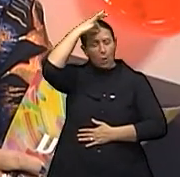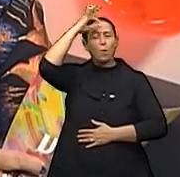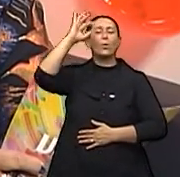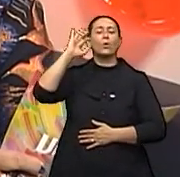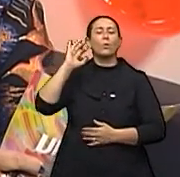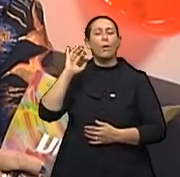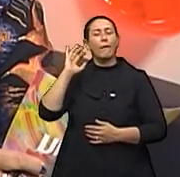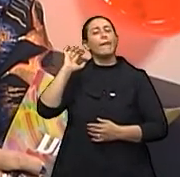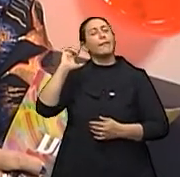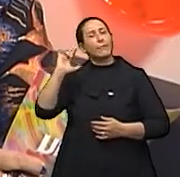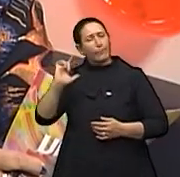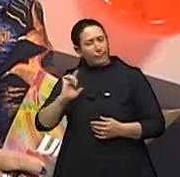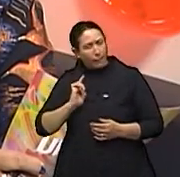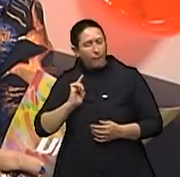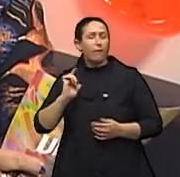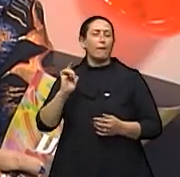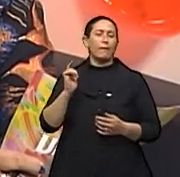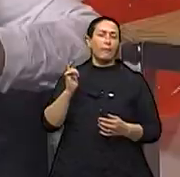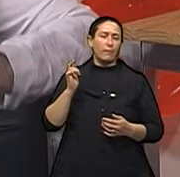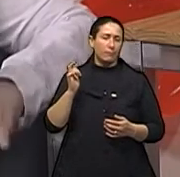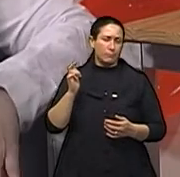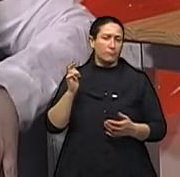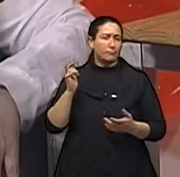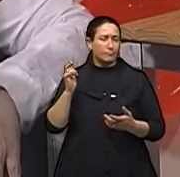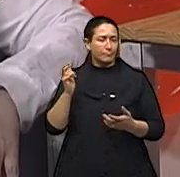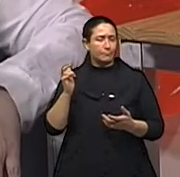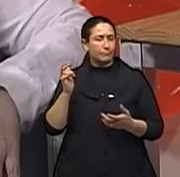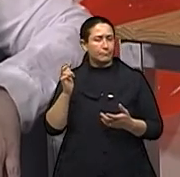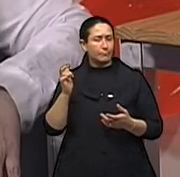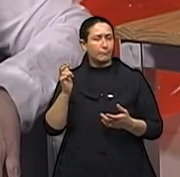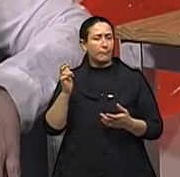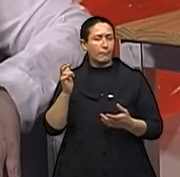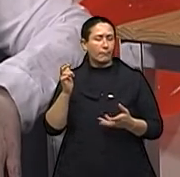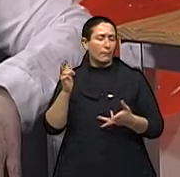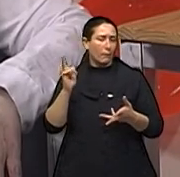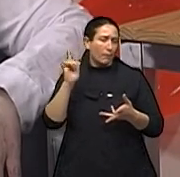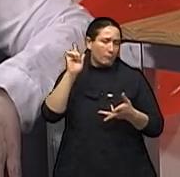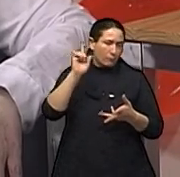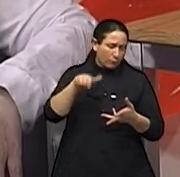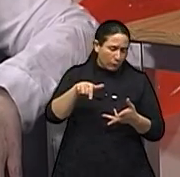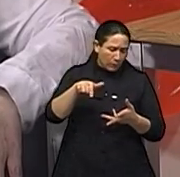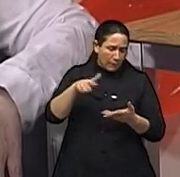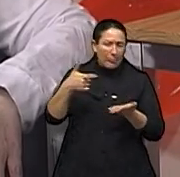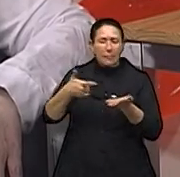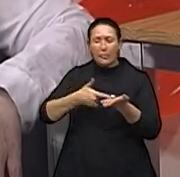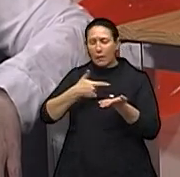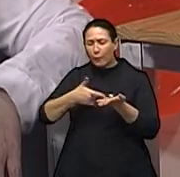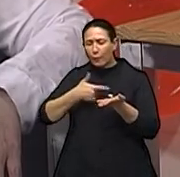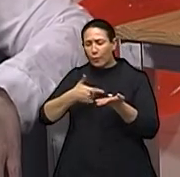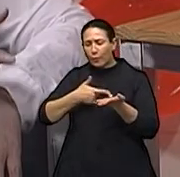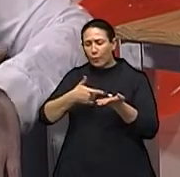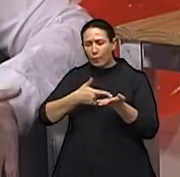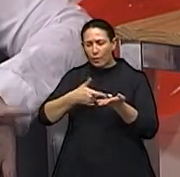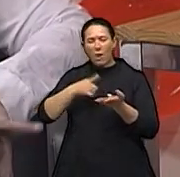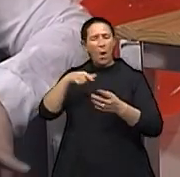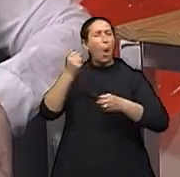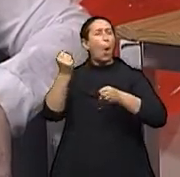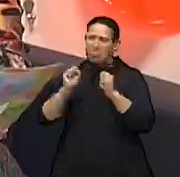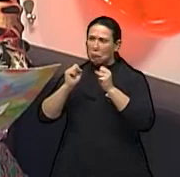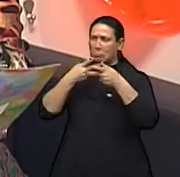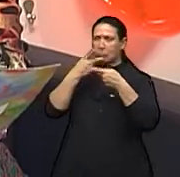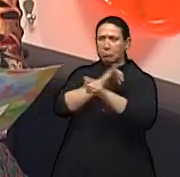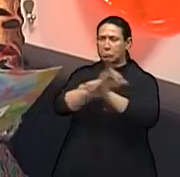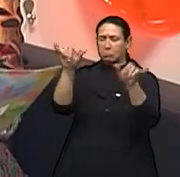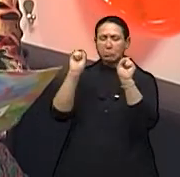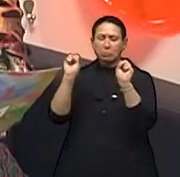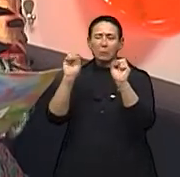nós foi, foi no livro, inclusive, Obreiros da Vida Eterna.